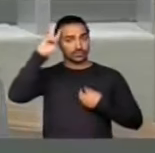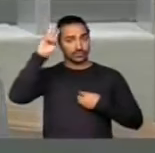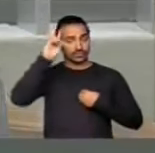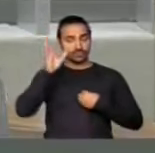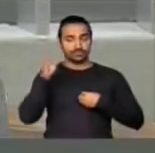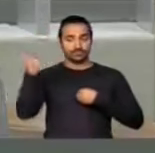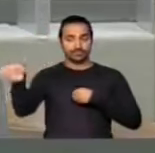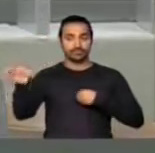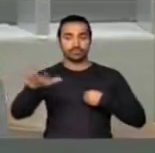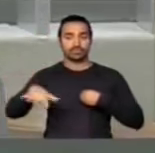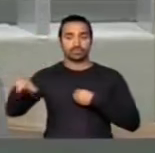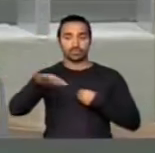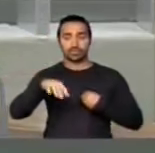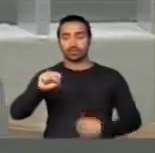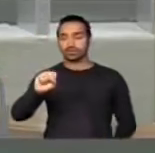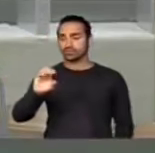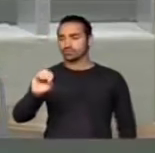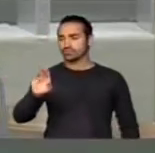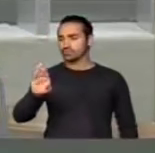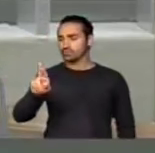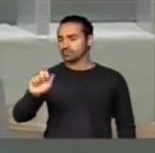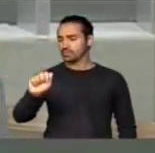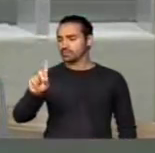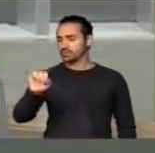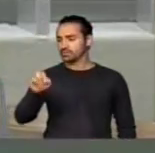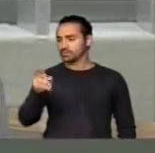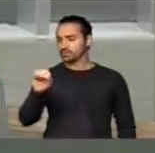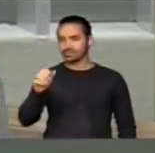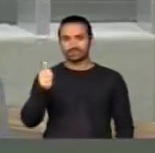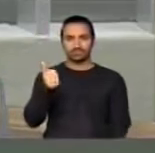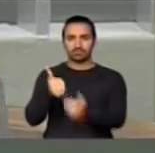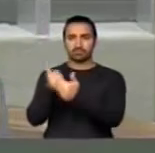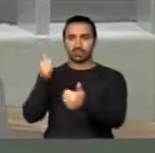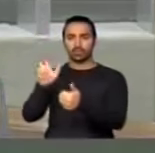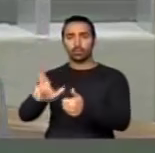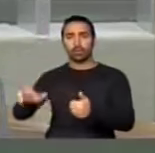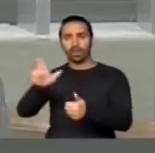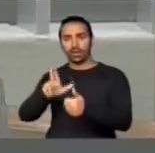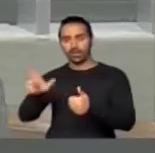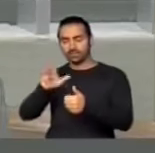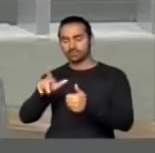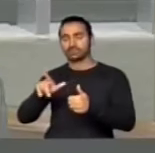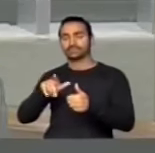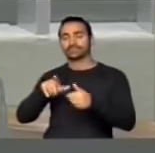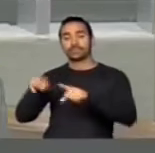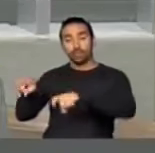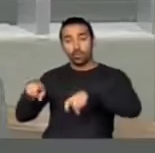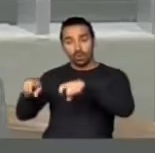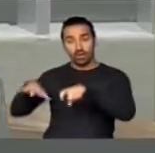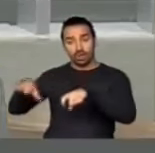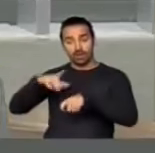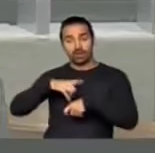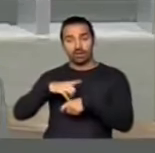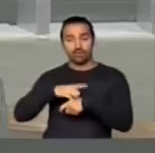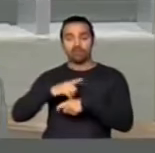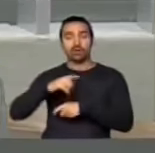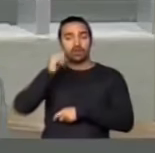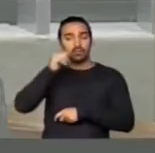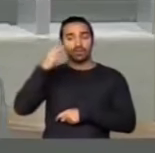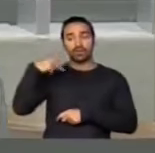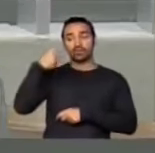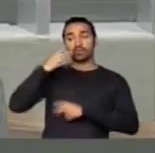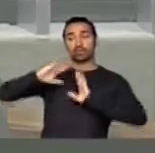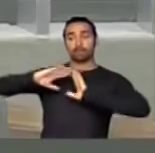na região de Sobradinho, próximo ao Berlândia, na zona rural, atendendo o pedido da vereadora Jerônima